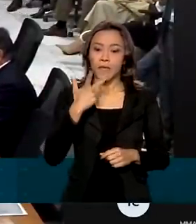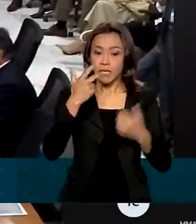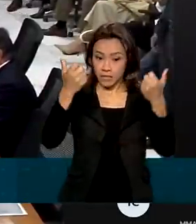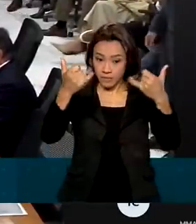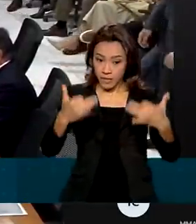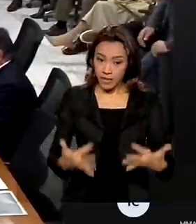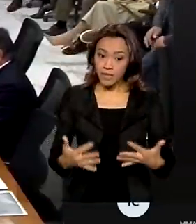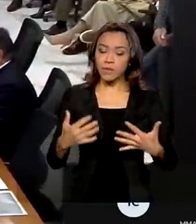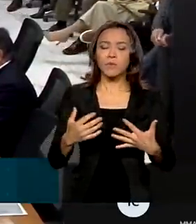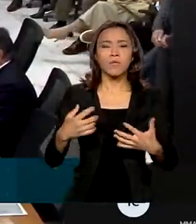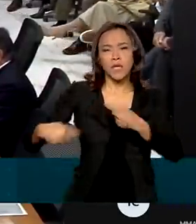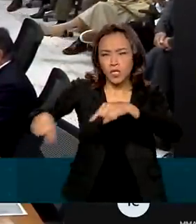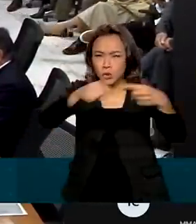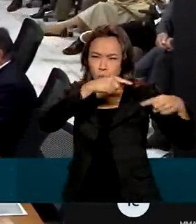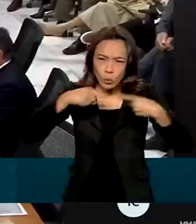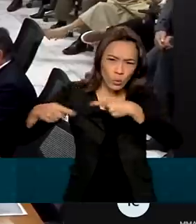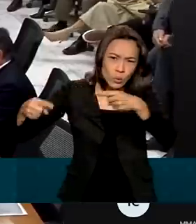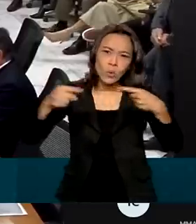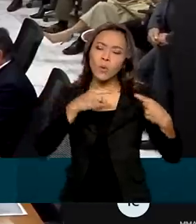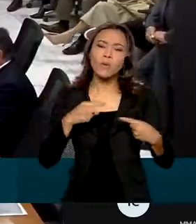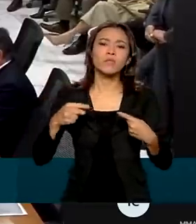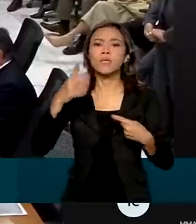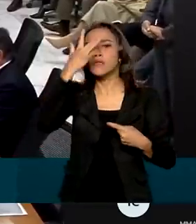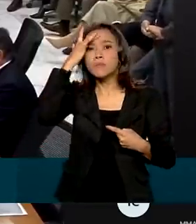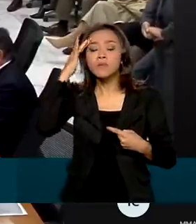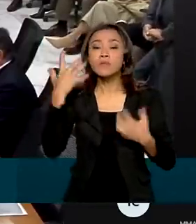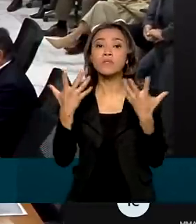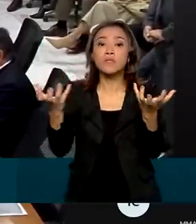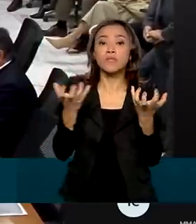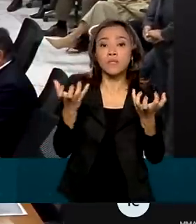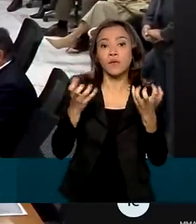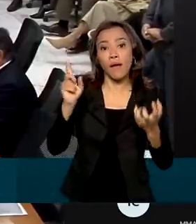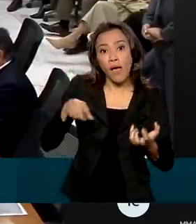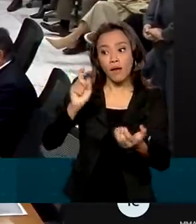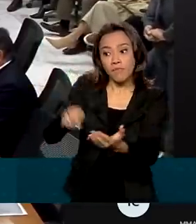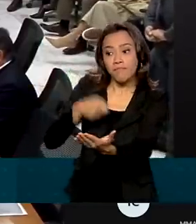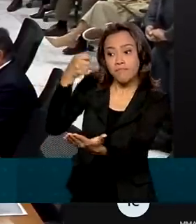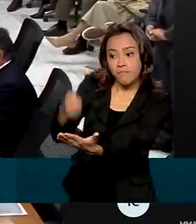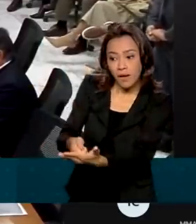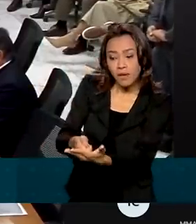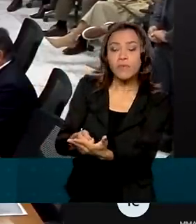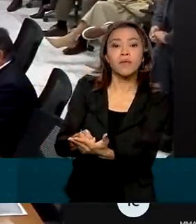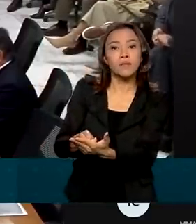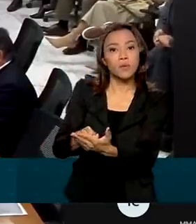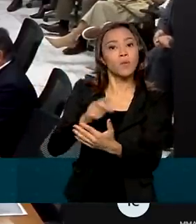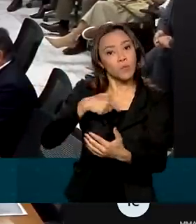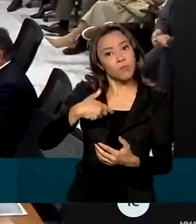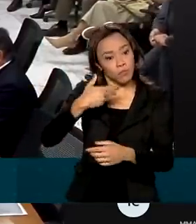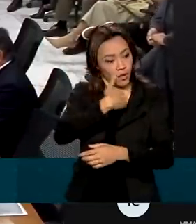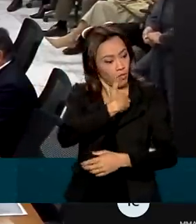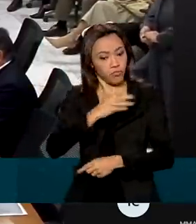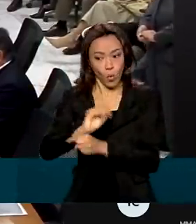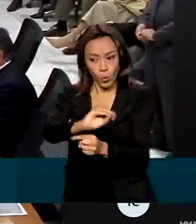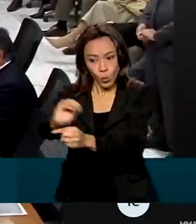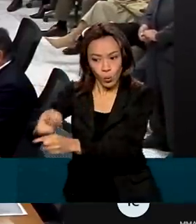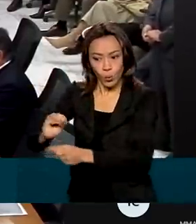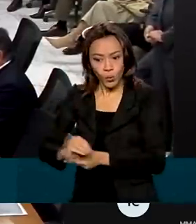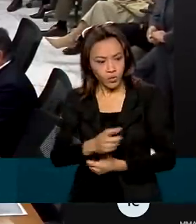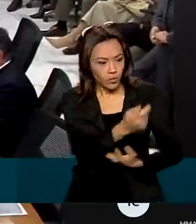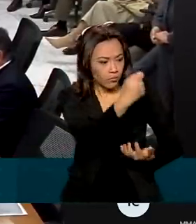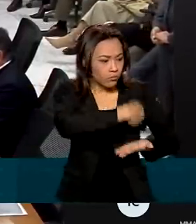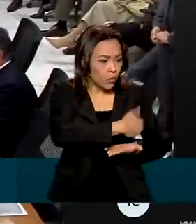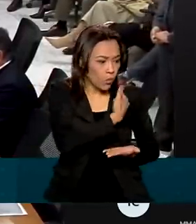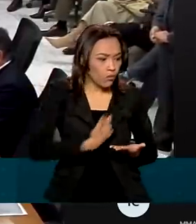de Floresta, uma das grandes discussões que os produtores ansiavam era ter realmente o pagamento para serviço ambiental. Então é algo que se vem se discutindo há muito tempo,